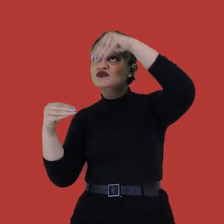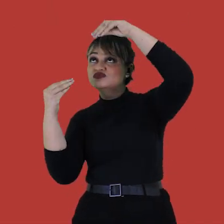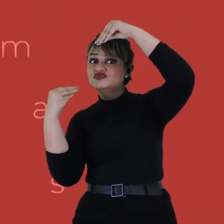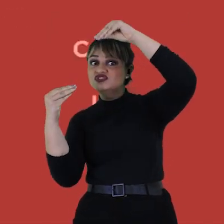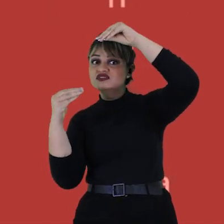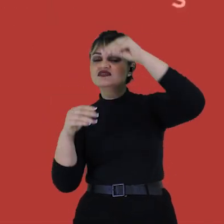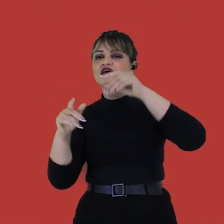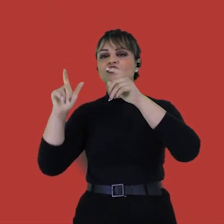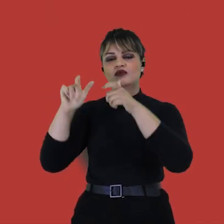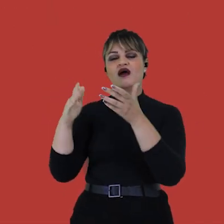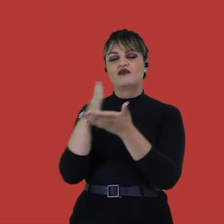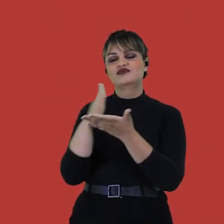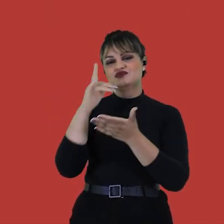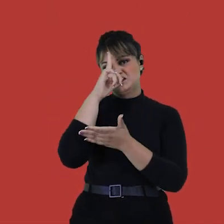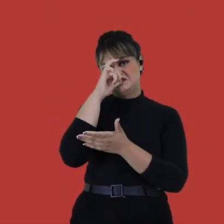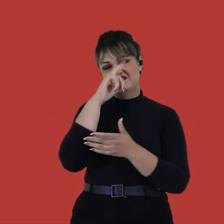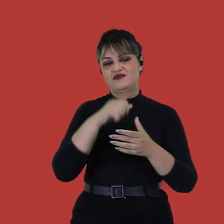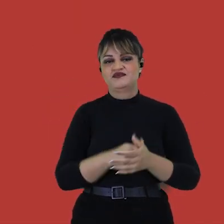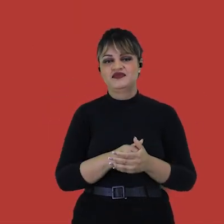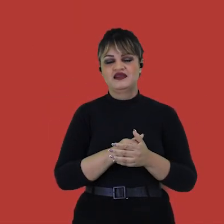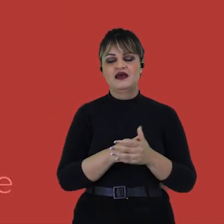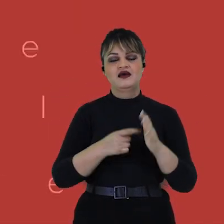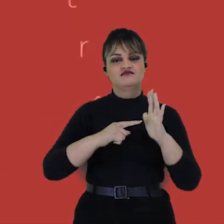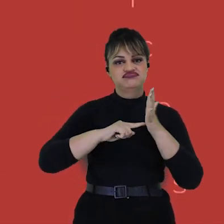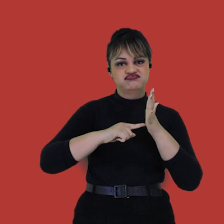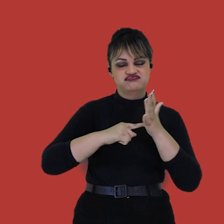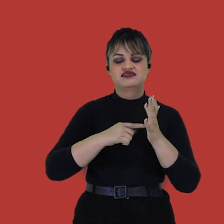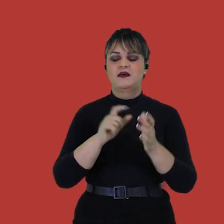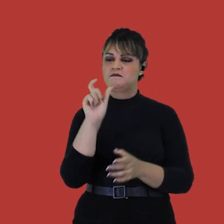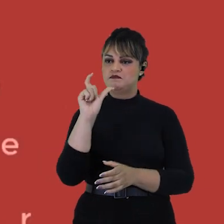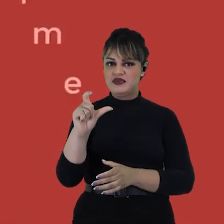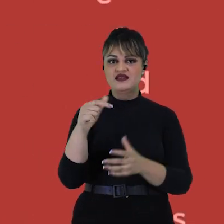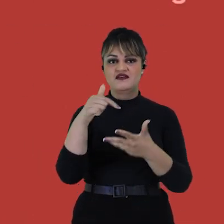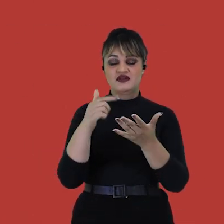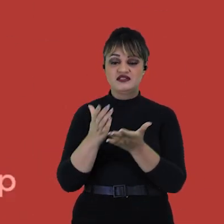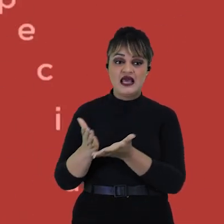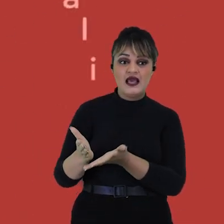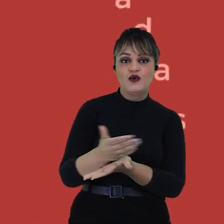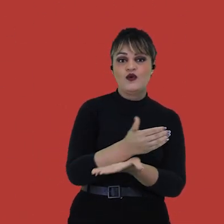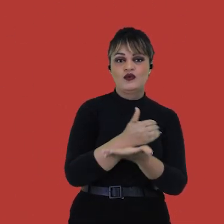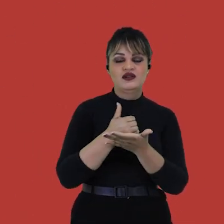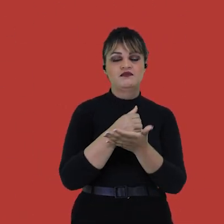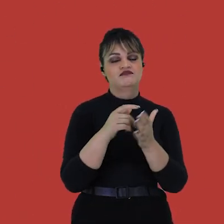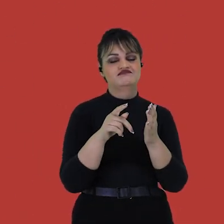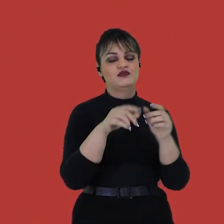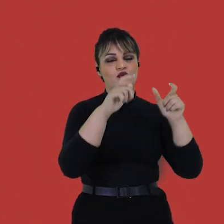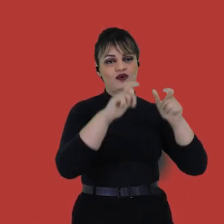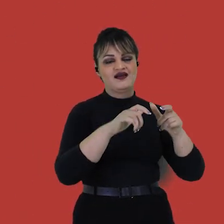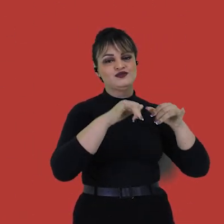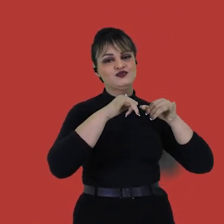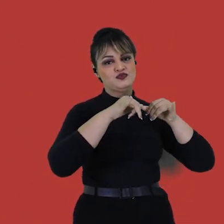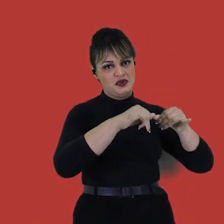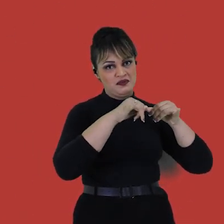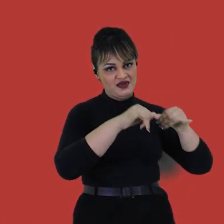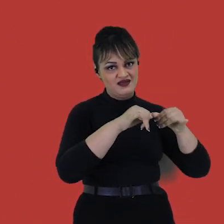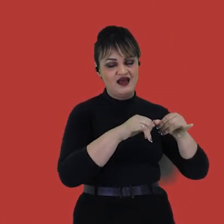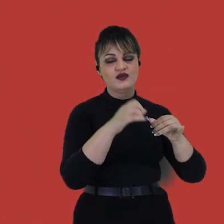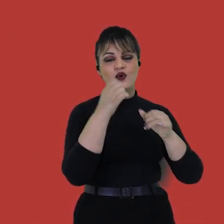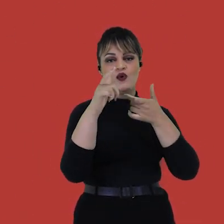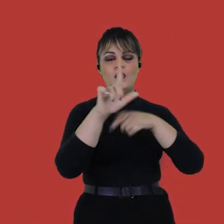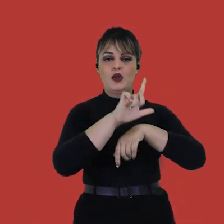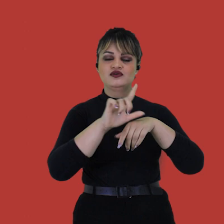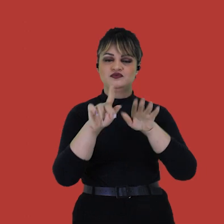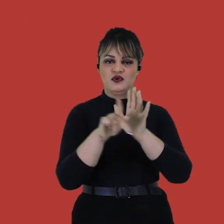chapas de raio-x em algumas clínicas. Baterias, pilhas e eletrônicos são recolhidos por supermercados e lojas